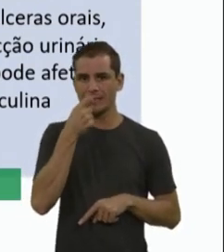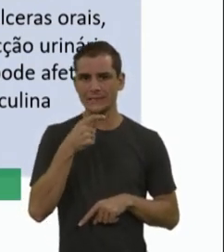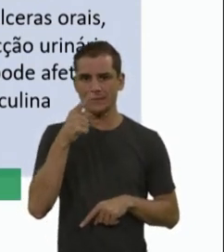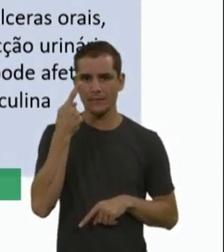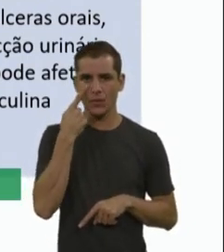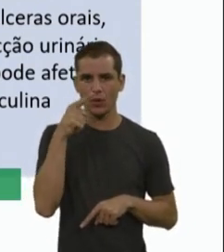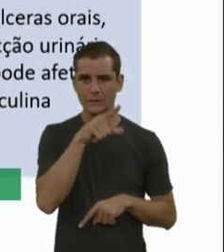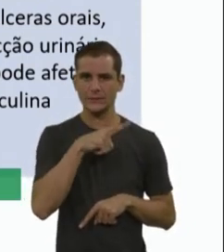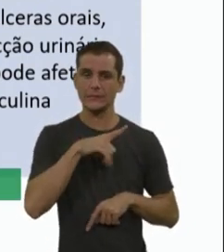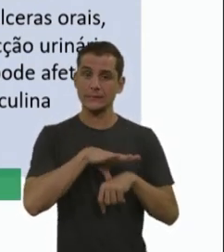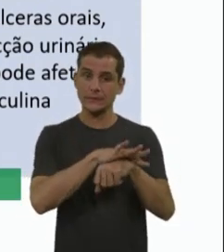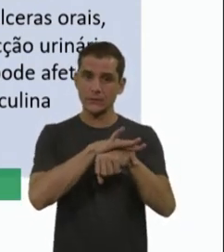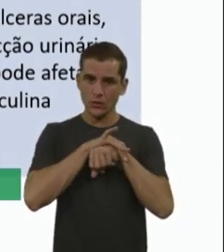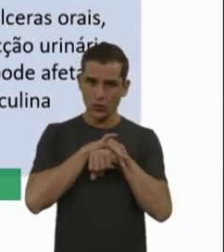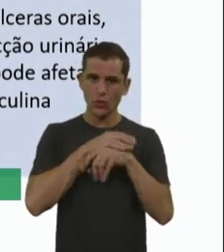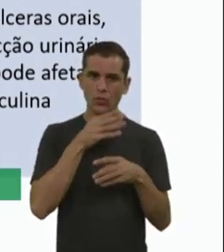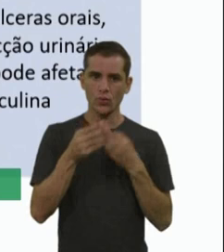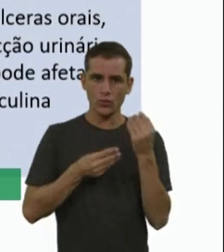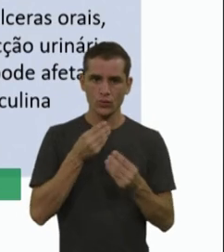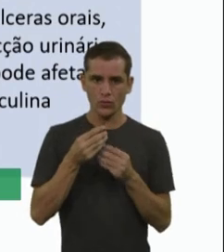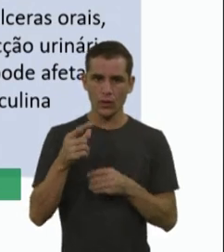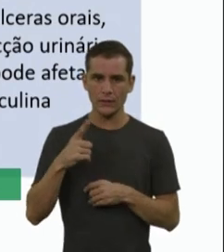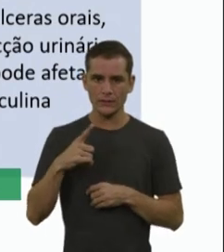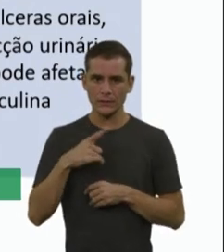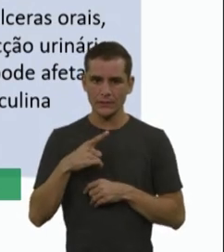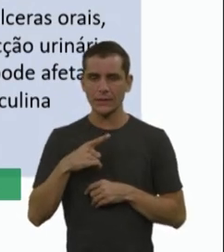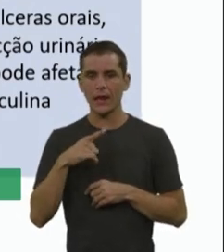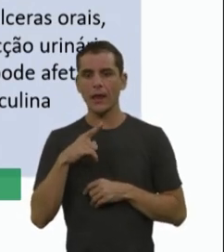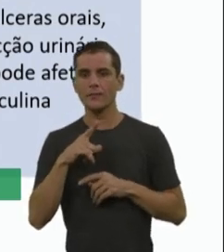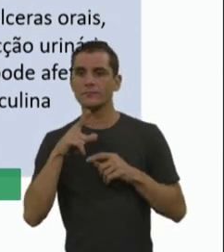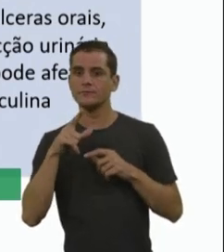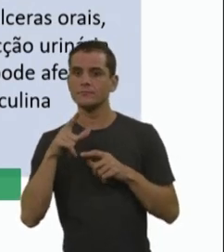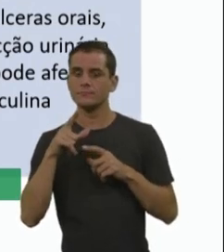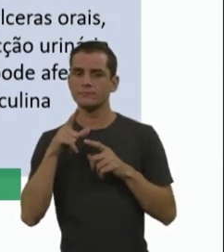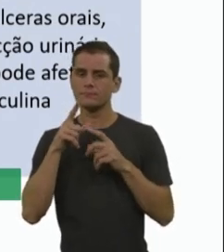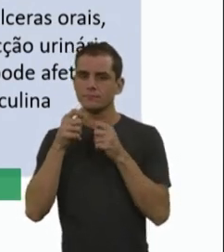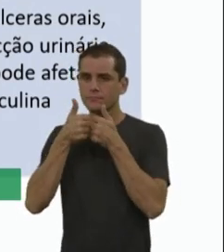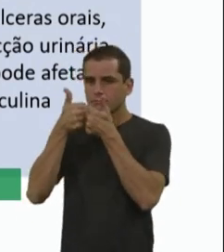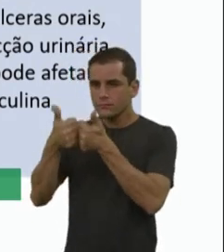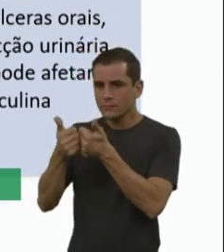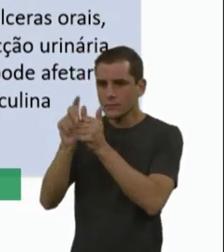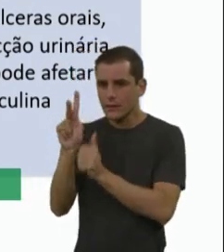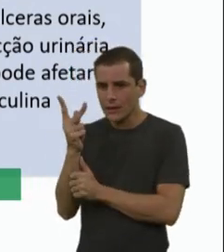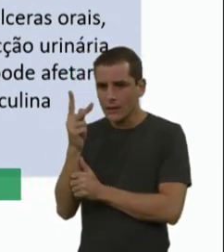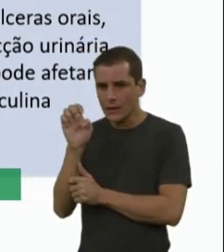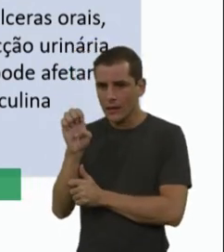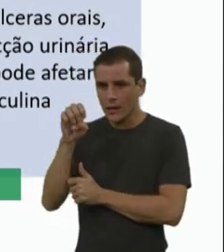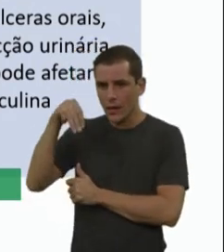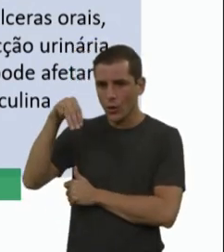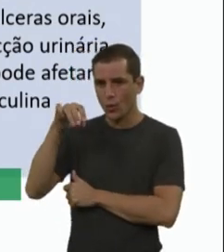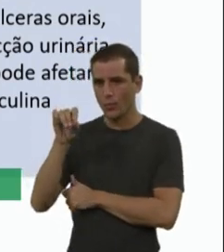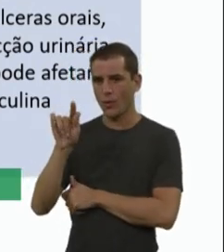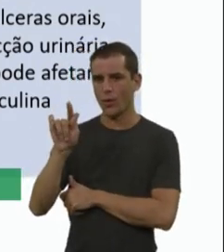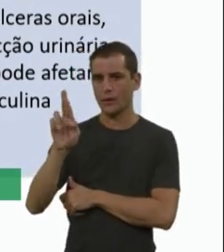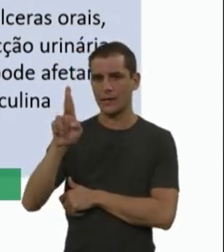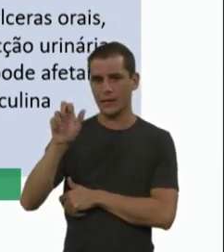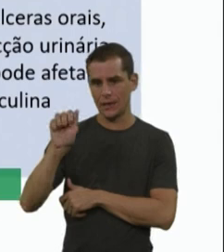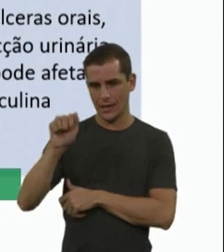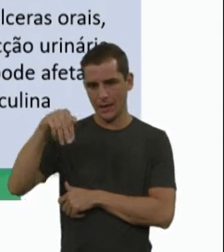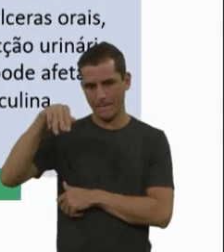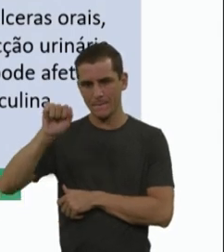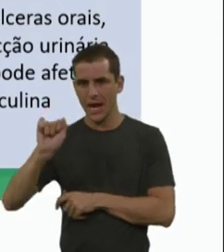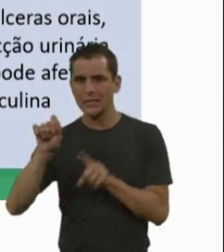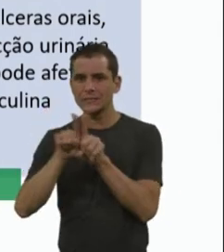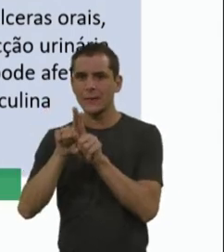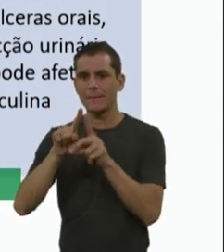seguro, né, então a gente faz segmento com hemograma, com, para avaliar paquetas, coagulação, ver se não tem proteinúria